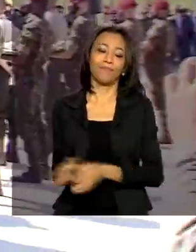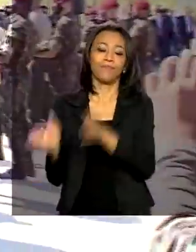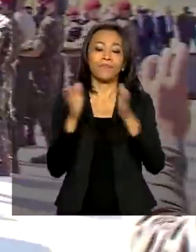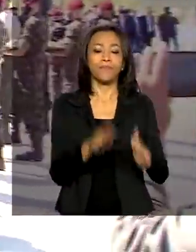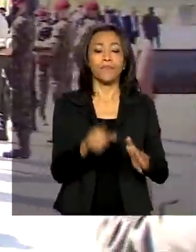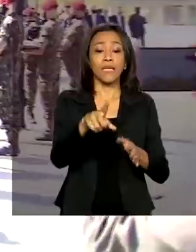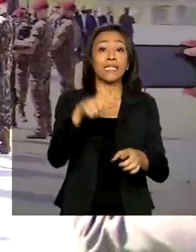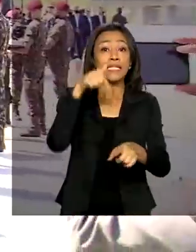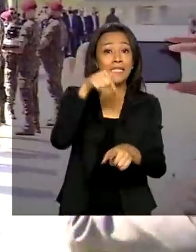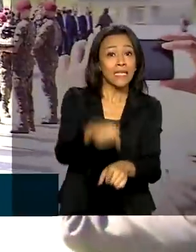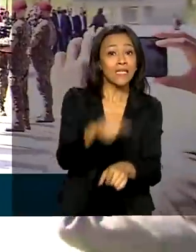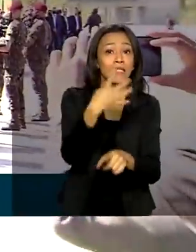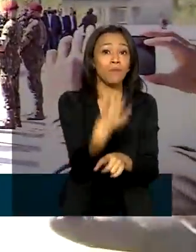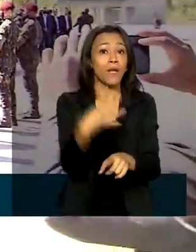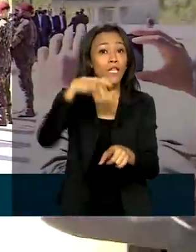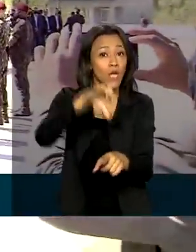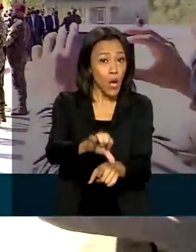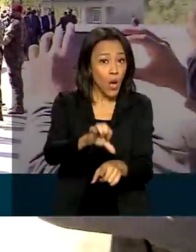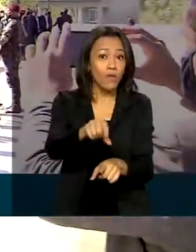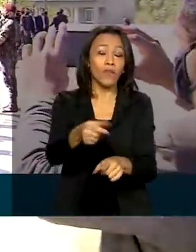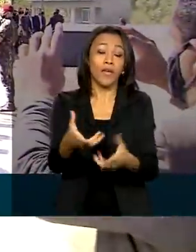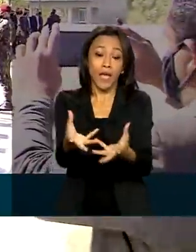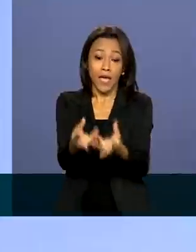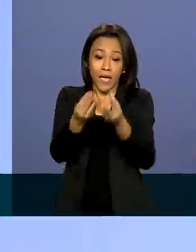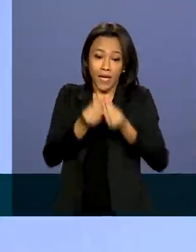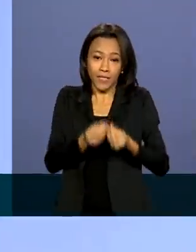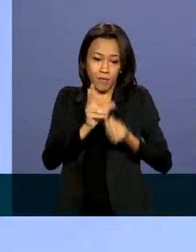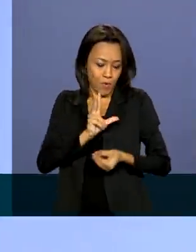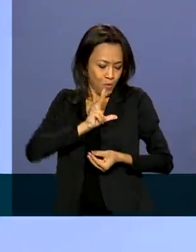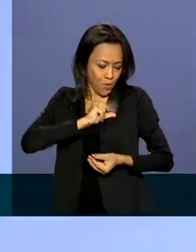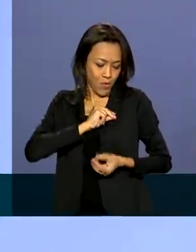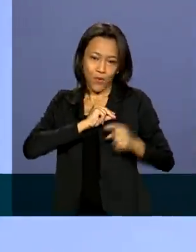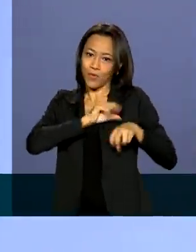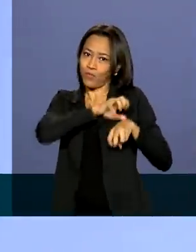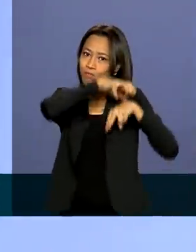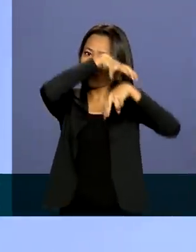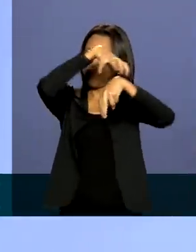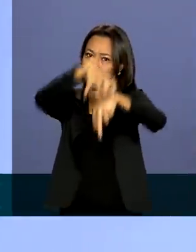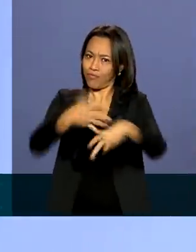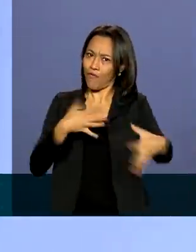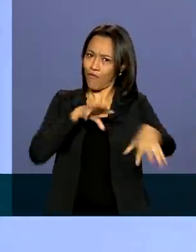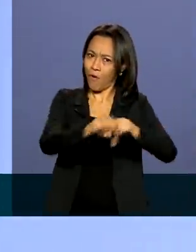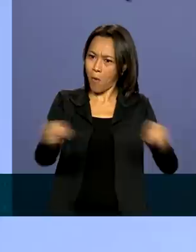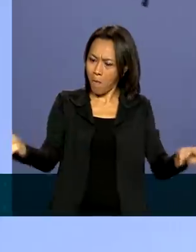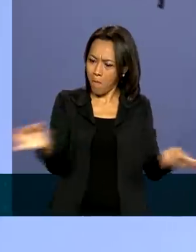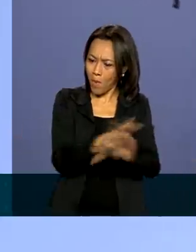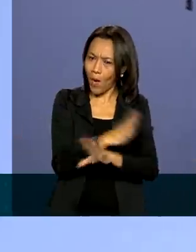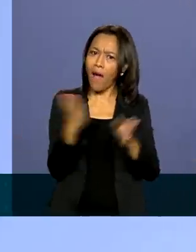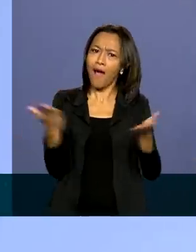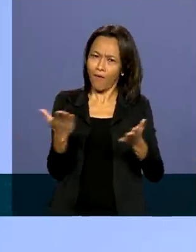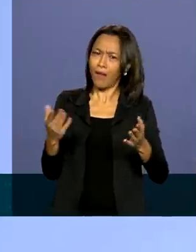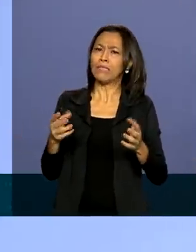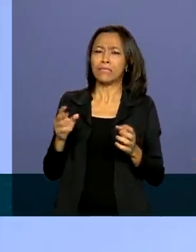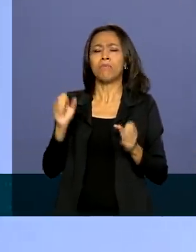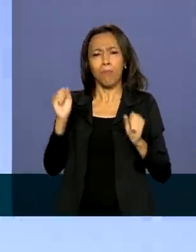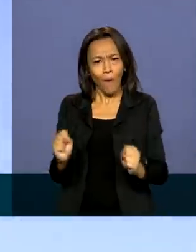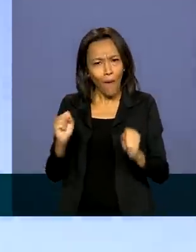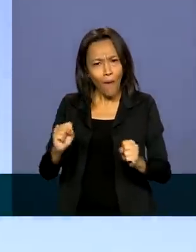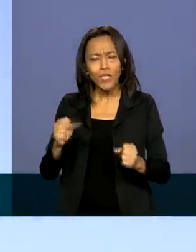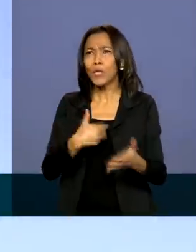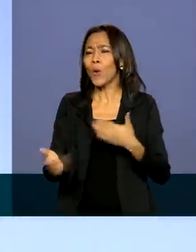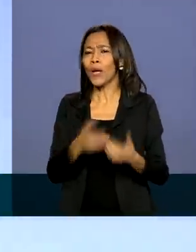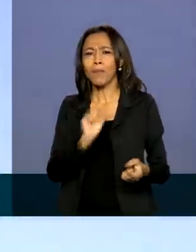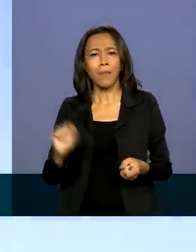749 militares receberam o brevê de paraquedista. Agora estão aptos a atuar em qualquer parte do território nacional